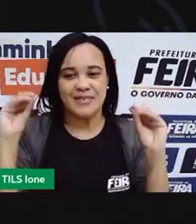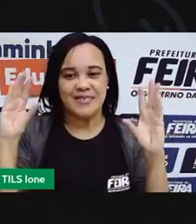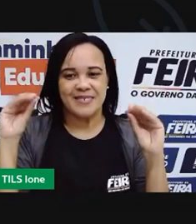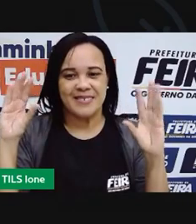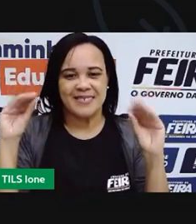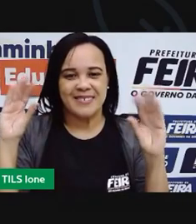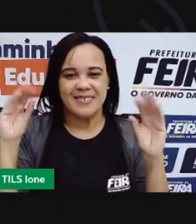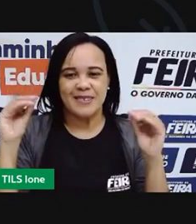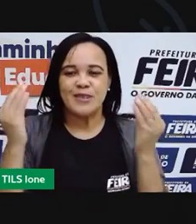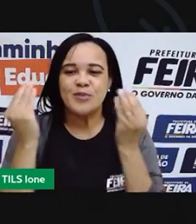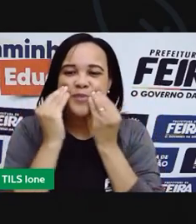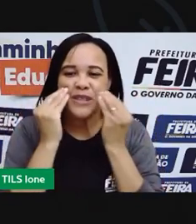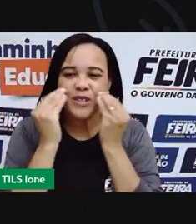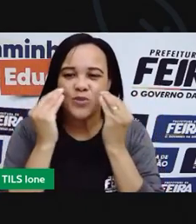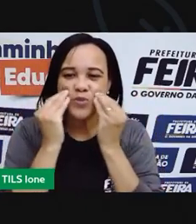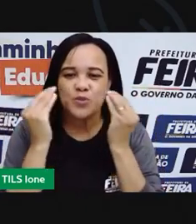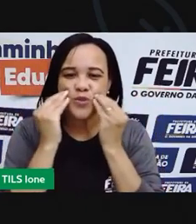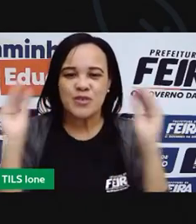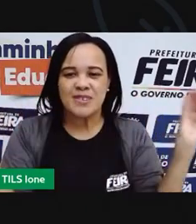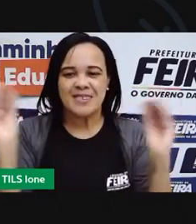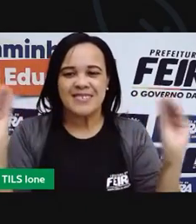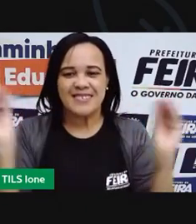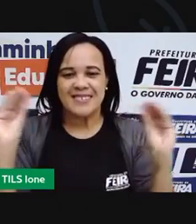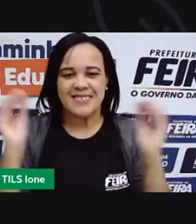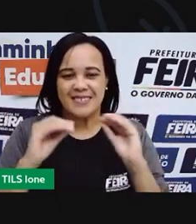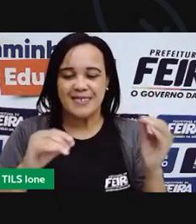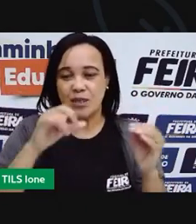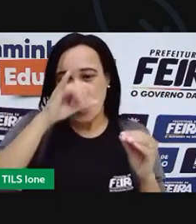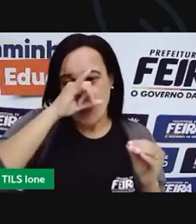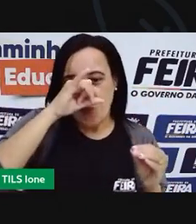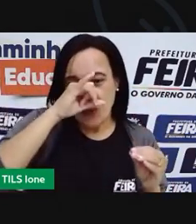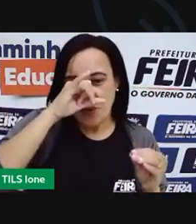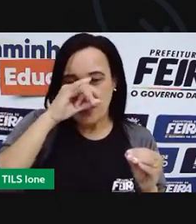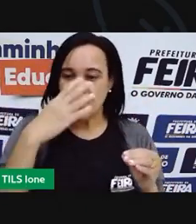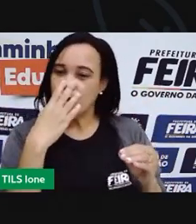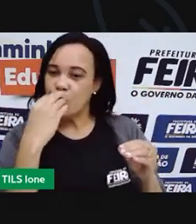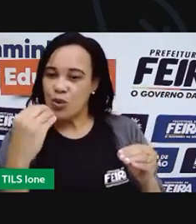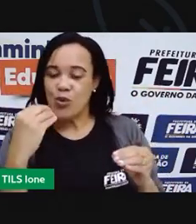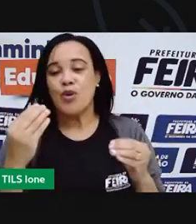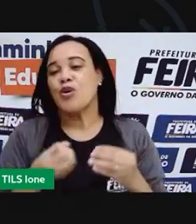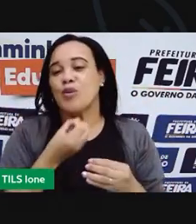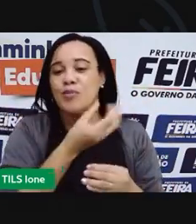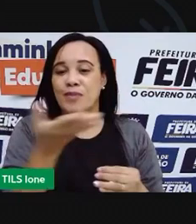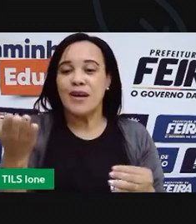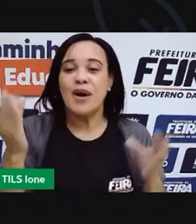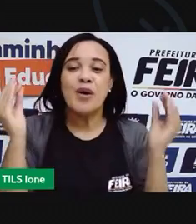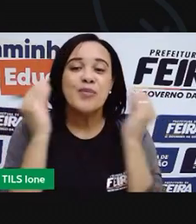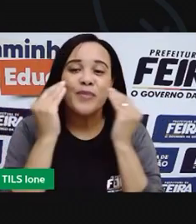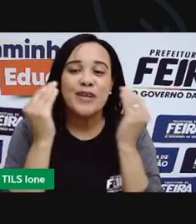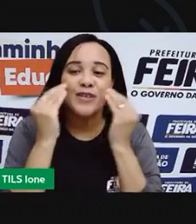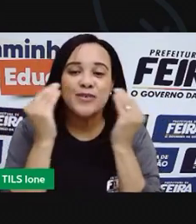o porquinho e o lobo também está mandando um beijo para vocês.